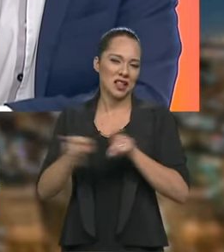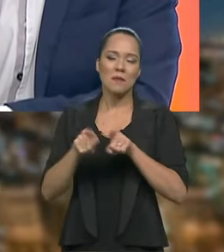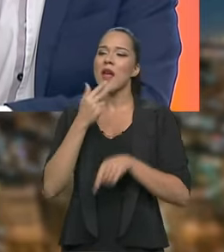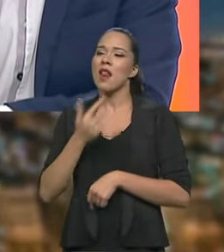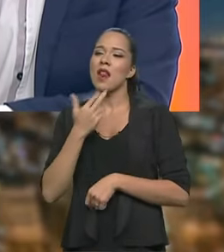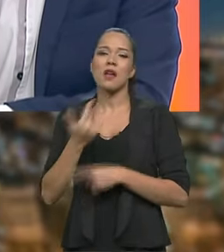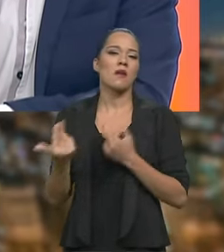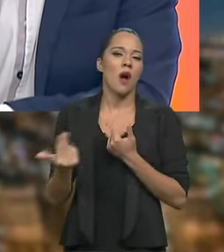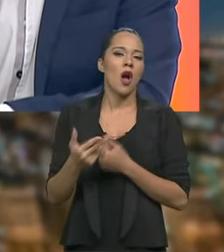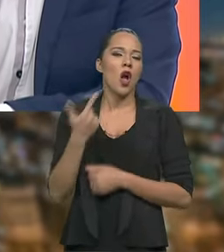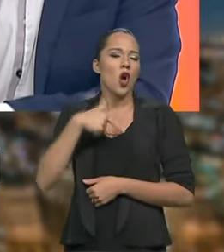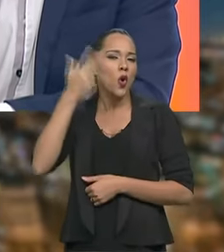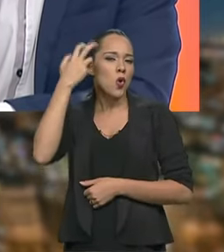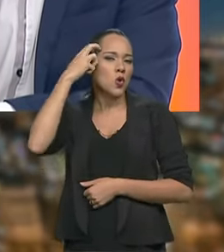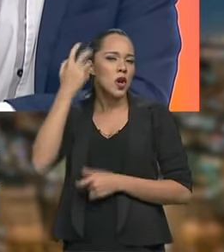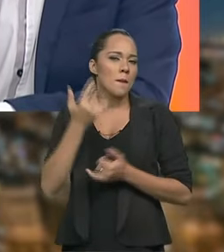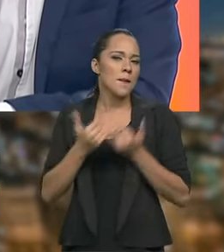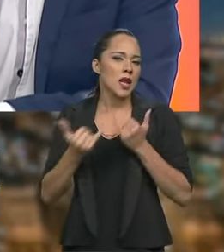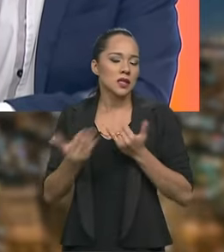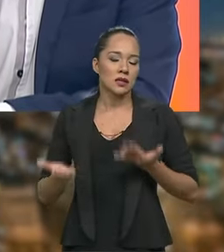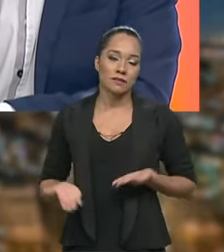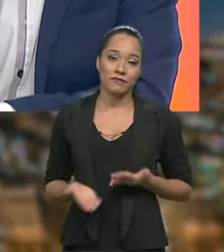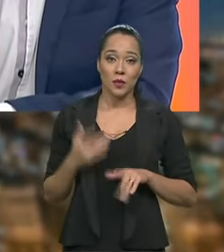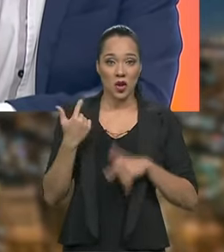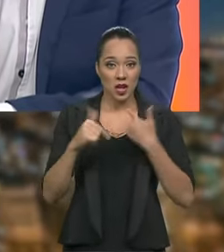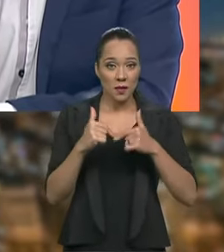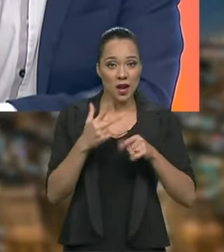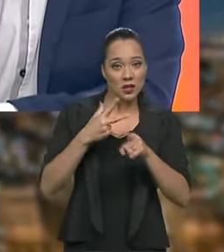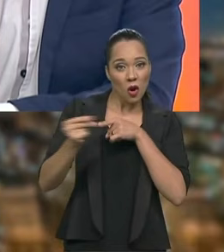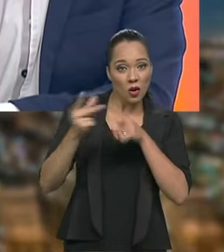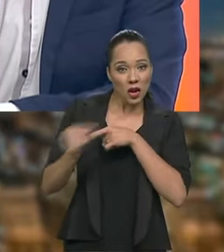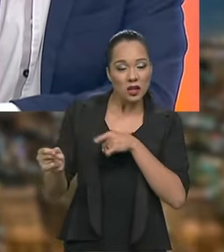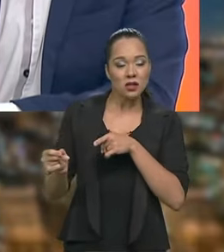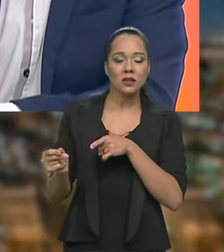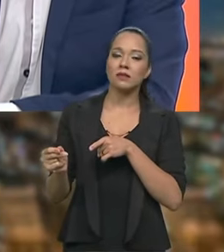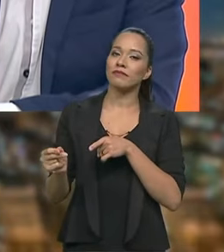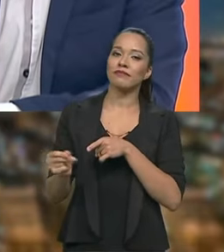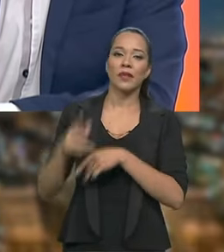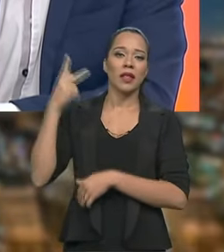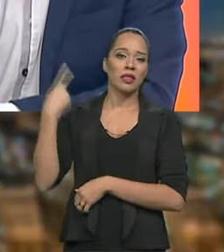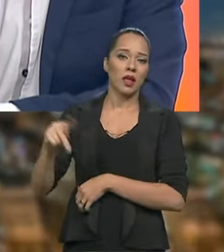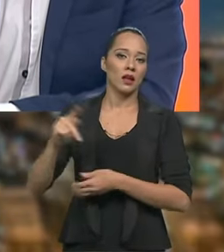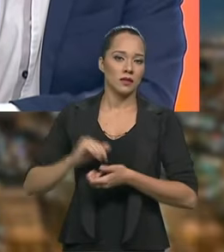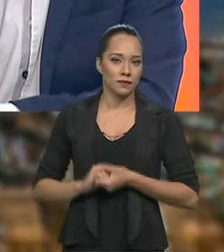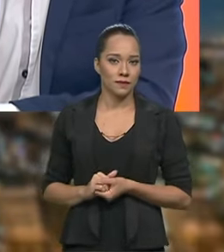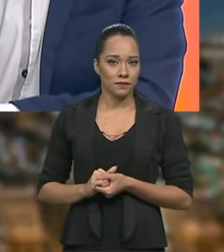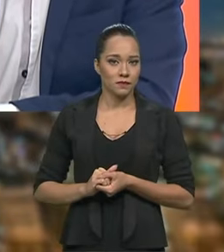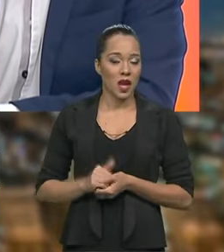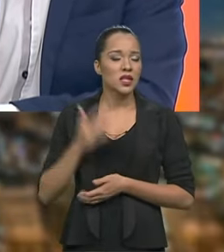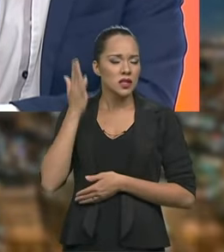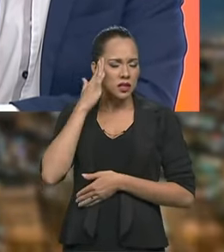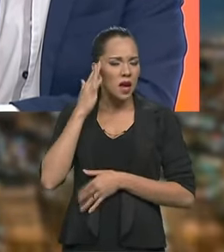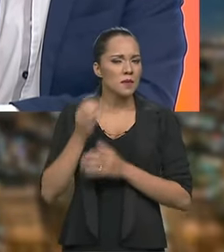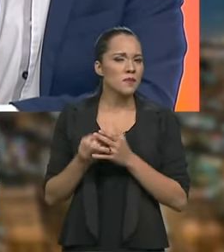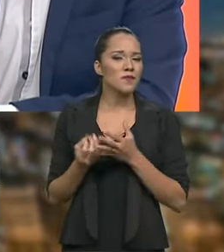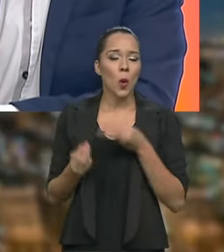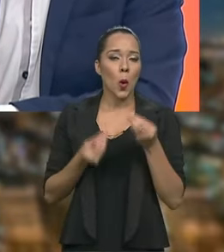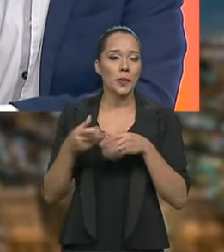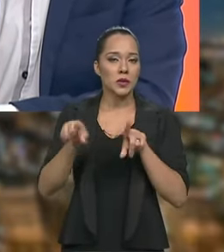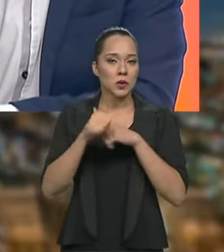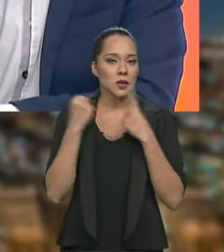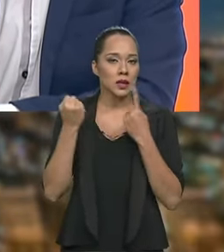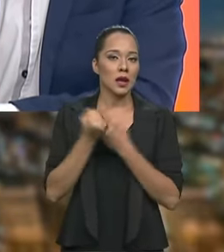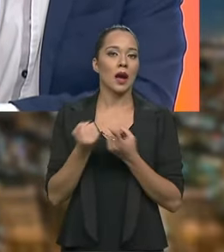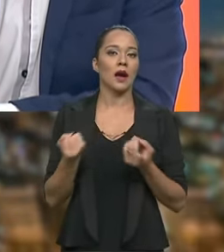língua, tem uma cultura parecida, é só isso, porque o trabalho e as conquistas são deles, a gente sabe o quanto a sociedade